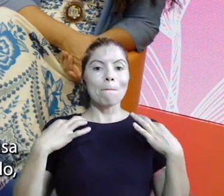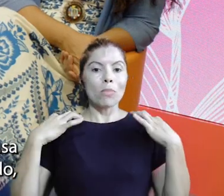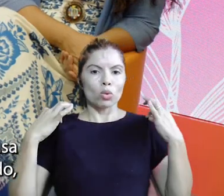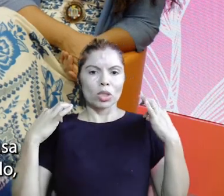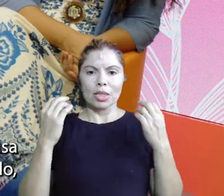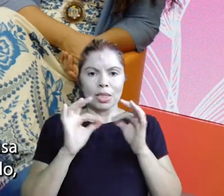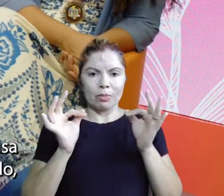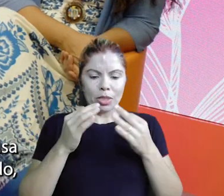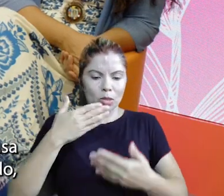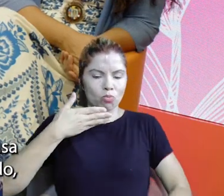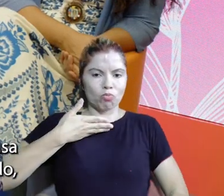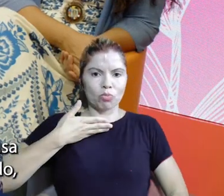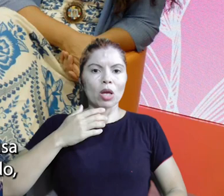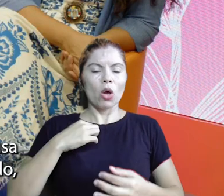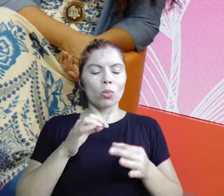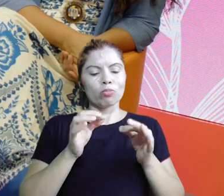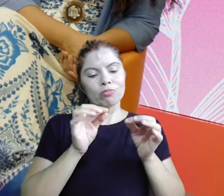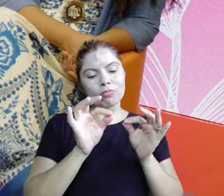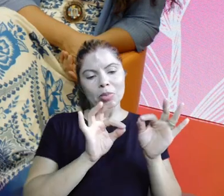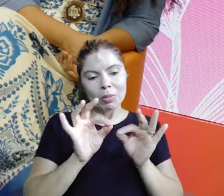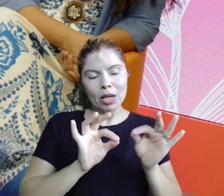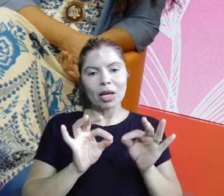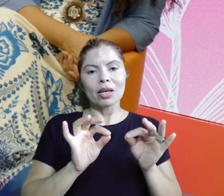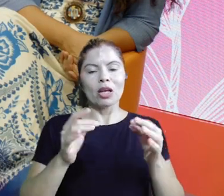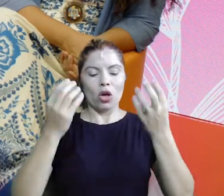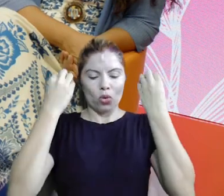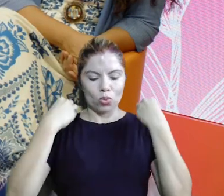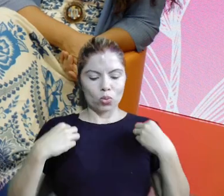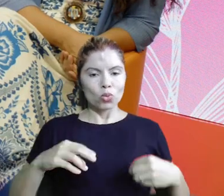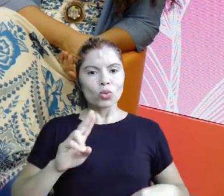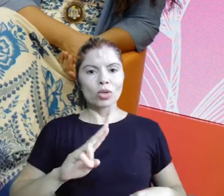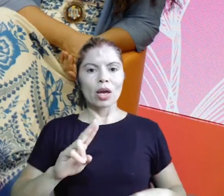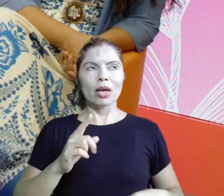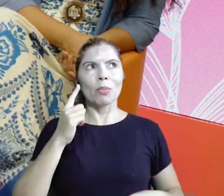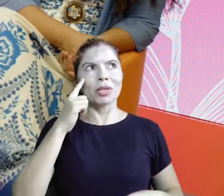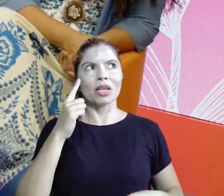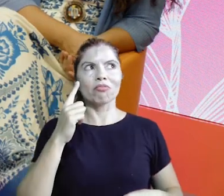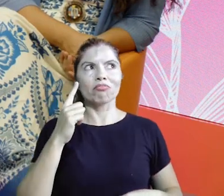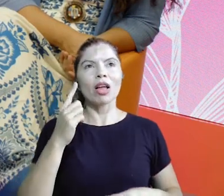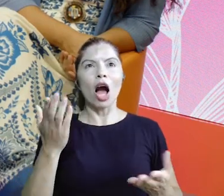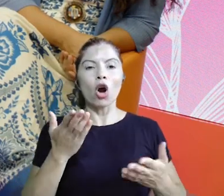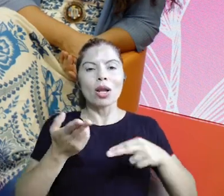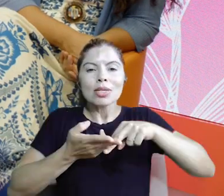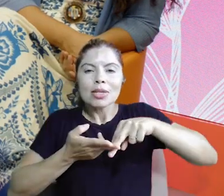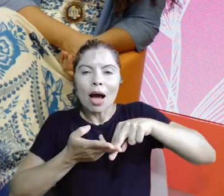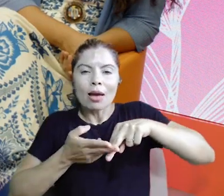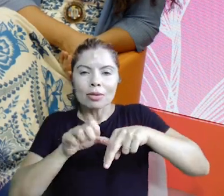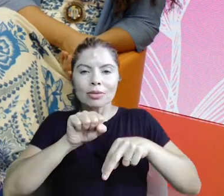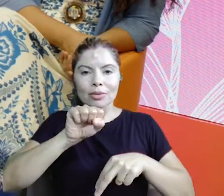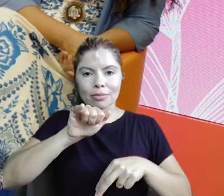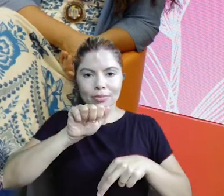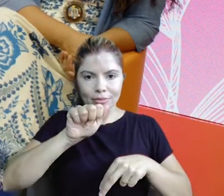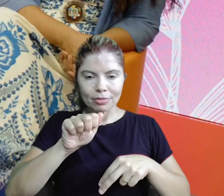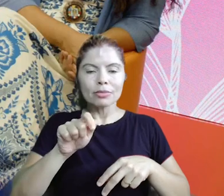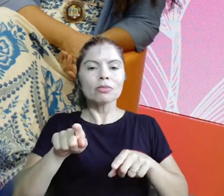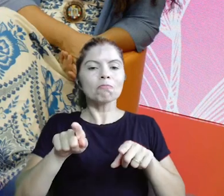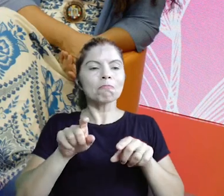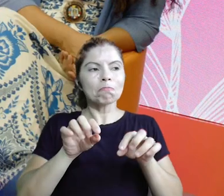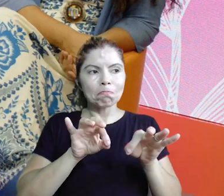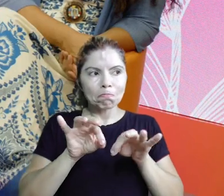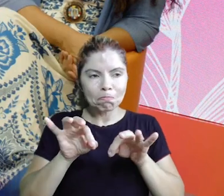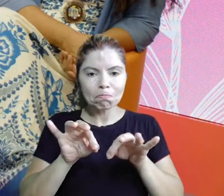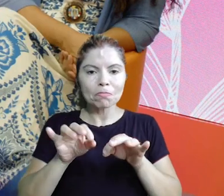blusa e eu cheguei em casa, comprei o tecido, coloquei a blusa, eu falei assim, já vou puxar uma saia. Já puxei uma saia no próprio